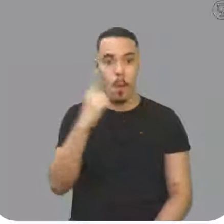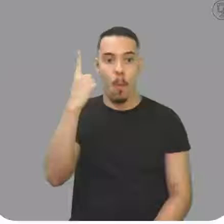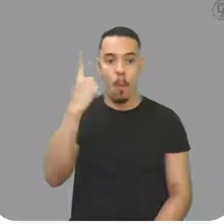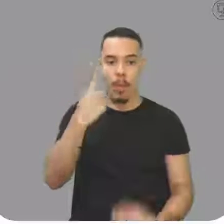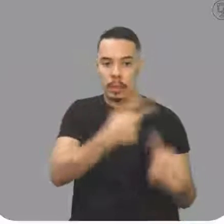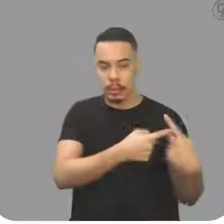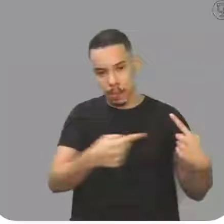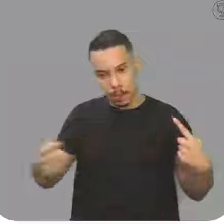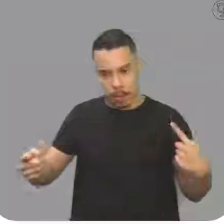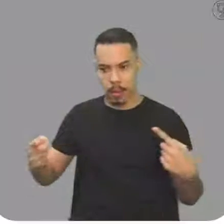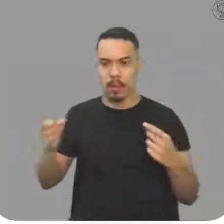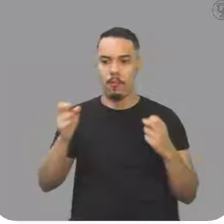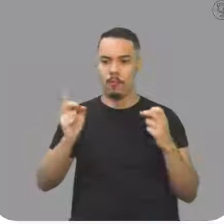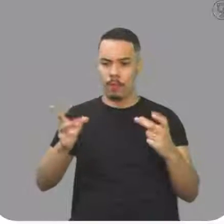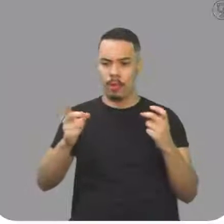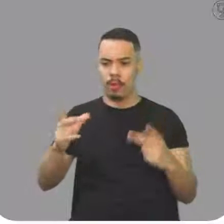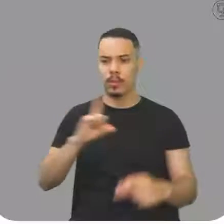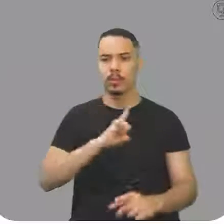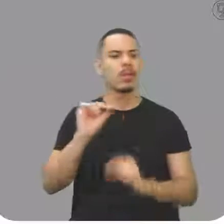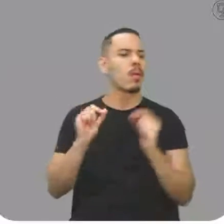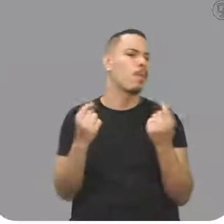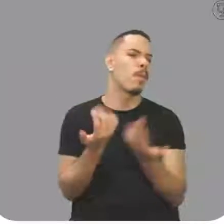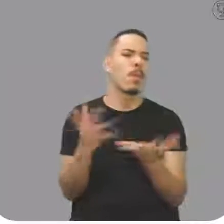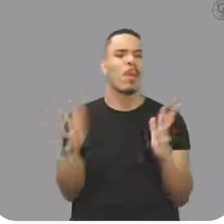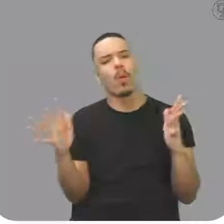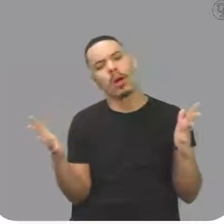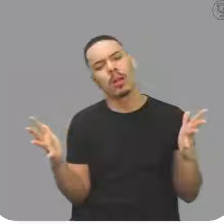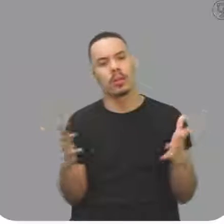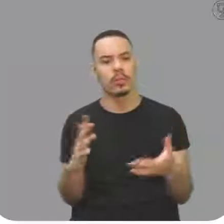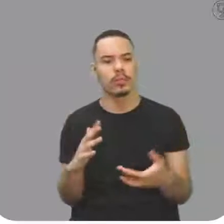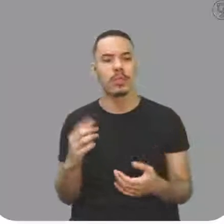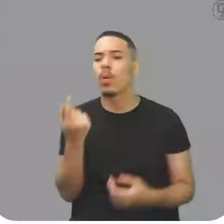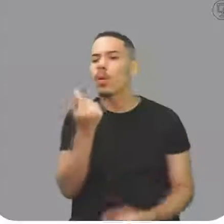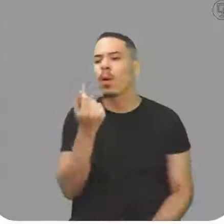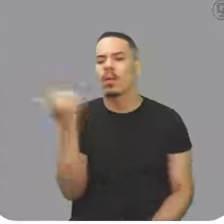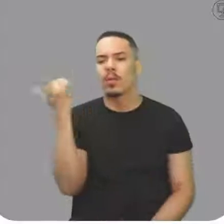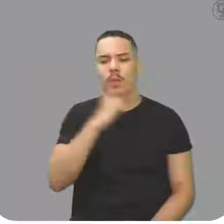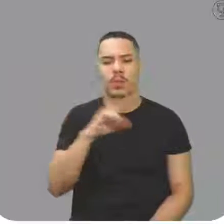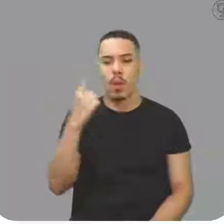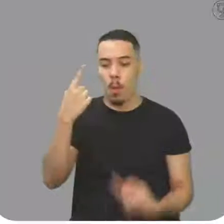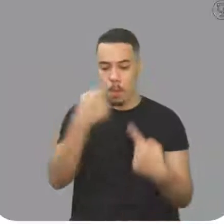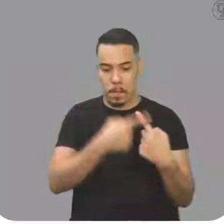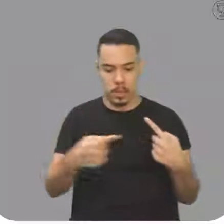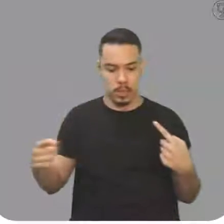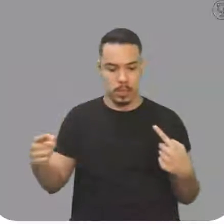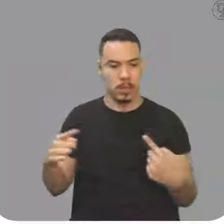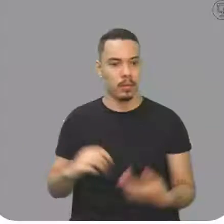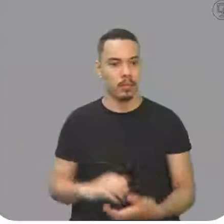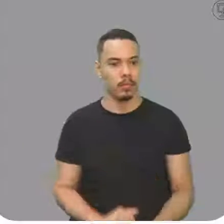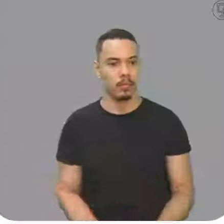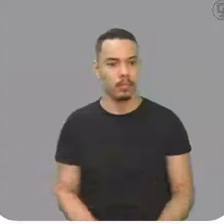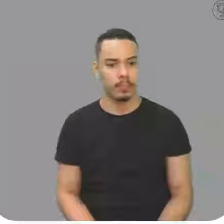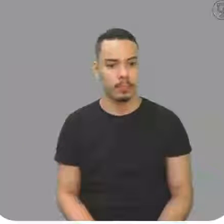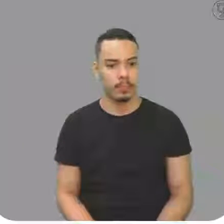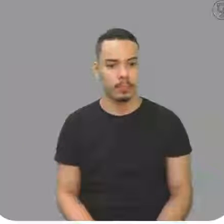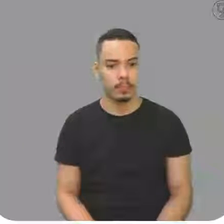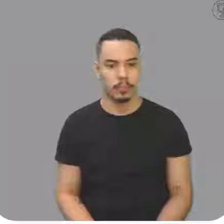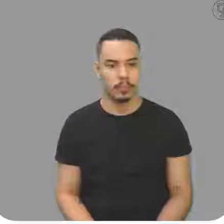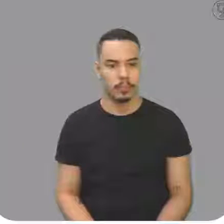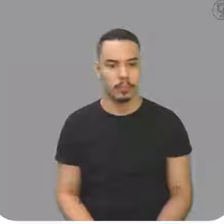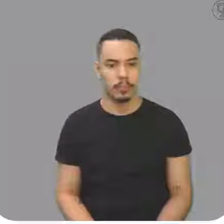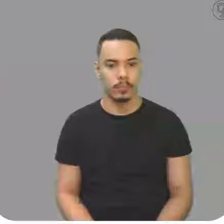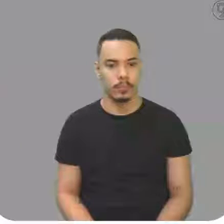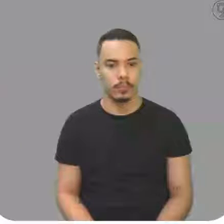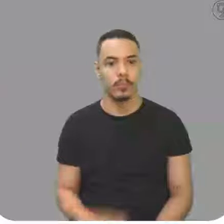semana de vendas estaria entre quanto? Quando será que ele ganharia em uma semana? Isso nós estamos